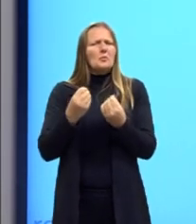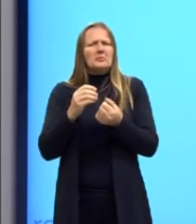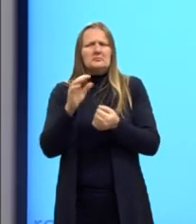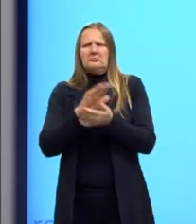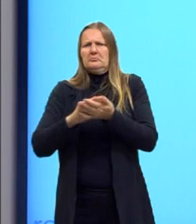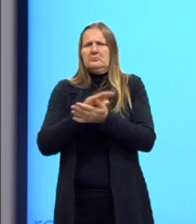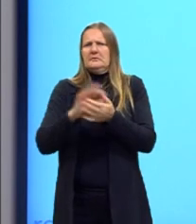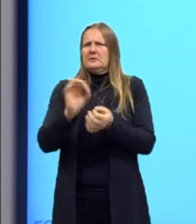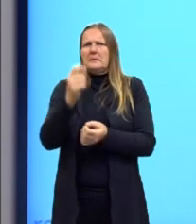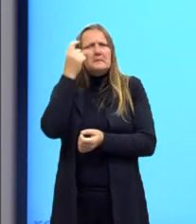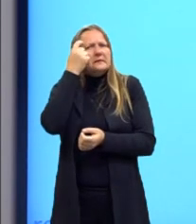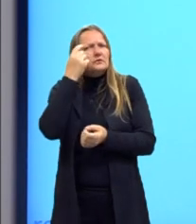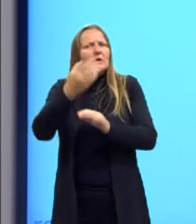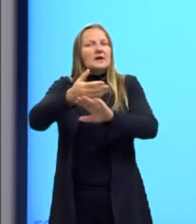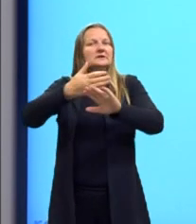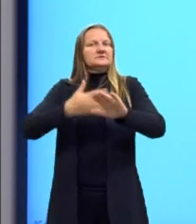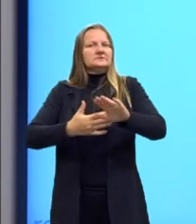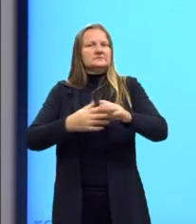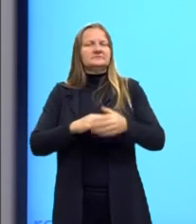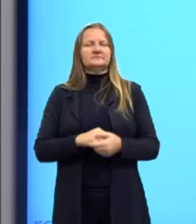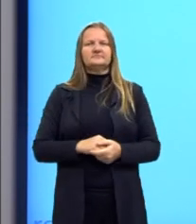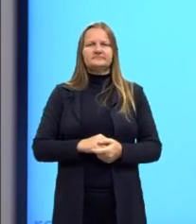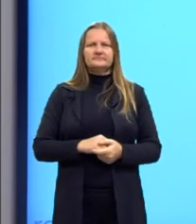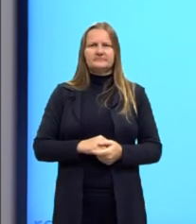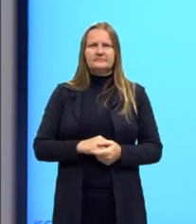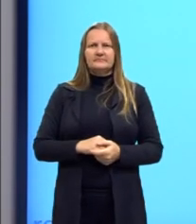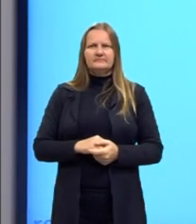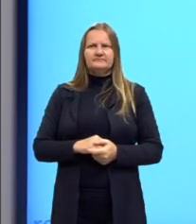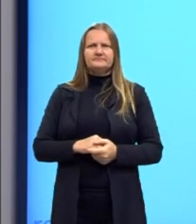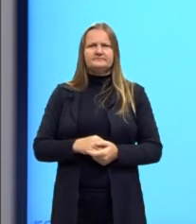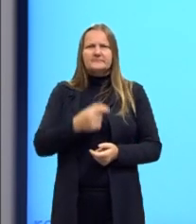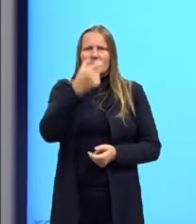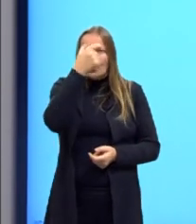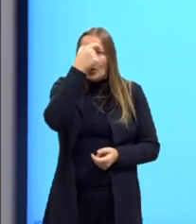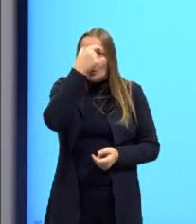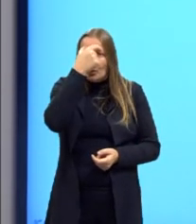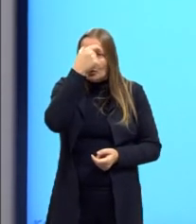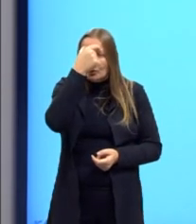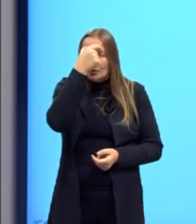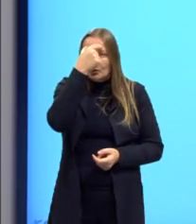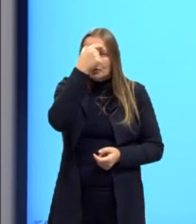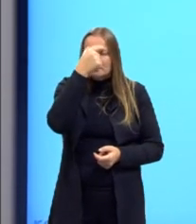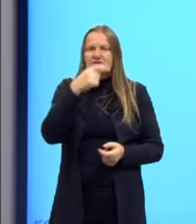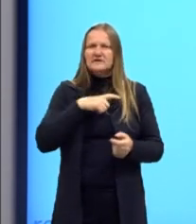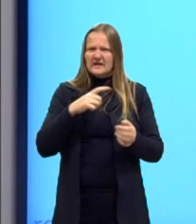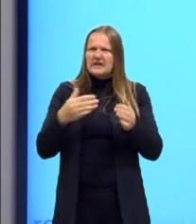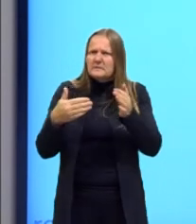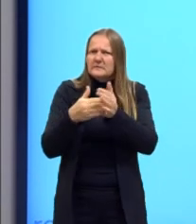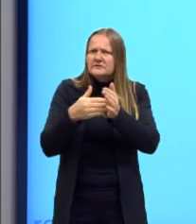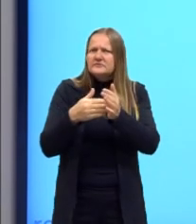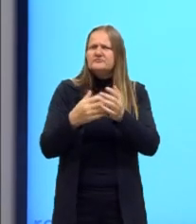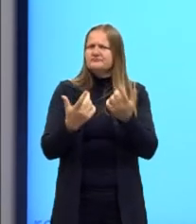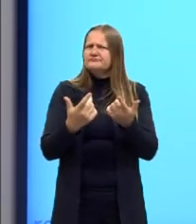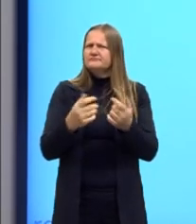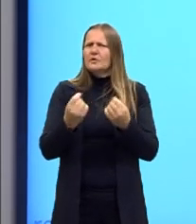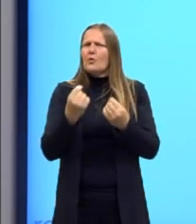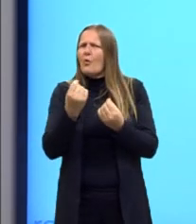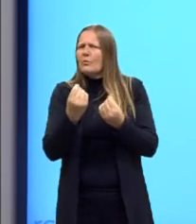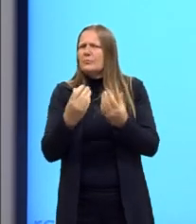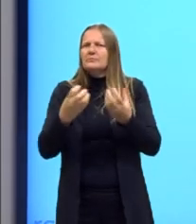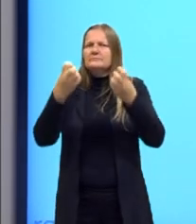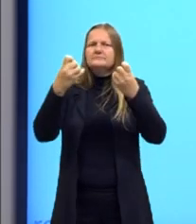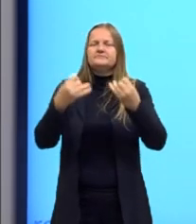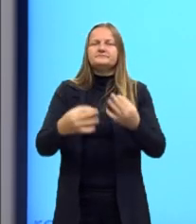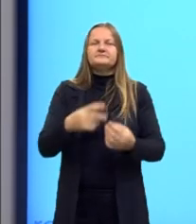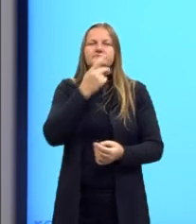agora não pensou nessa questão que a consciência é limitada? Então, ele faz isso. O